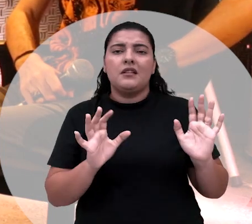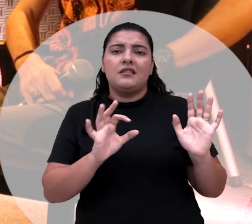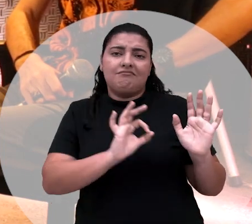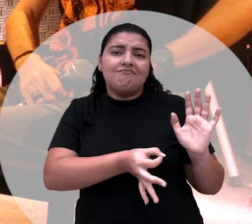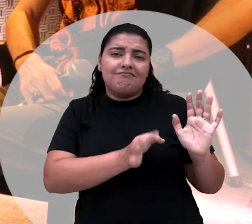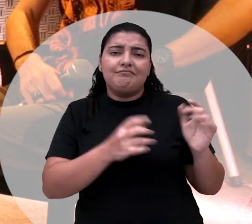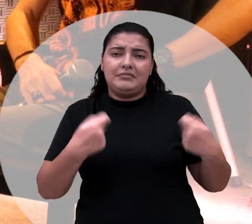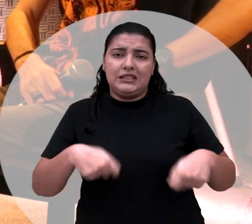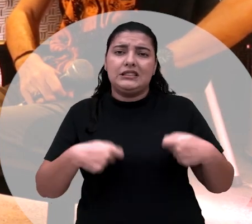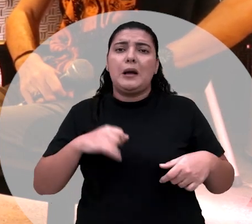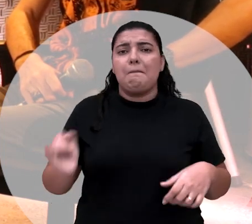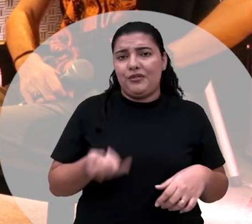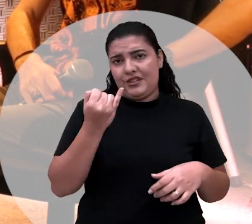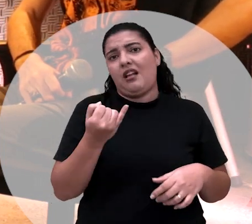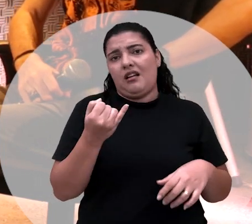tem que se aproveitar quanto é jovem.